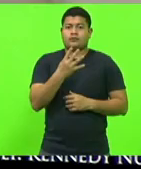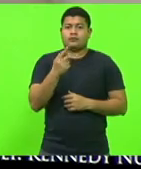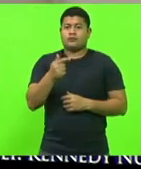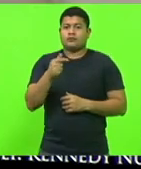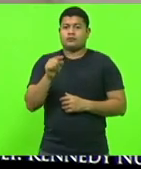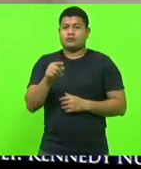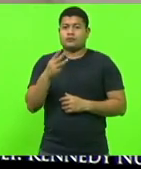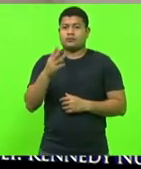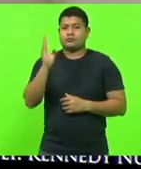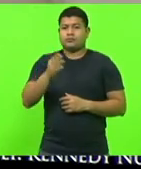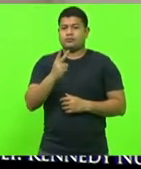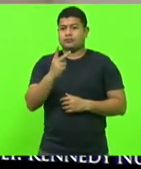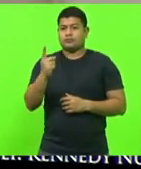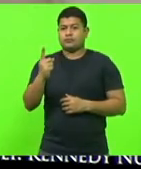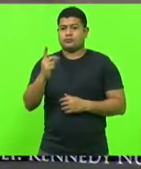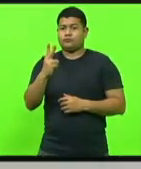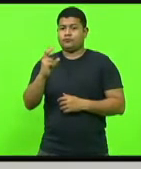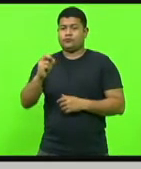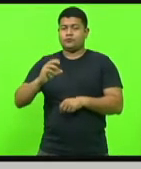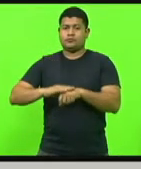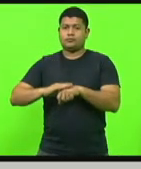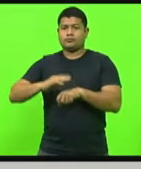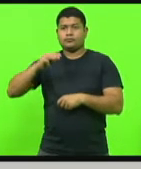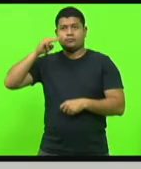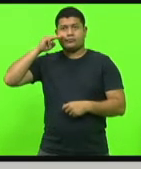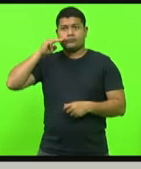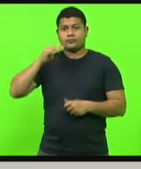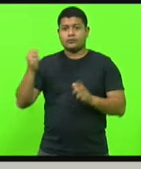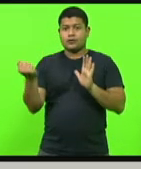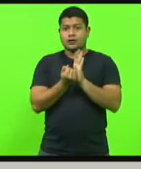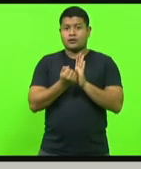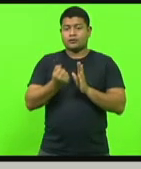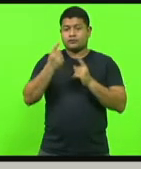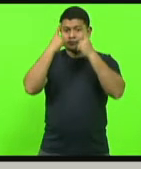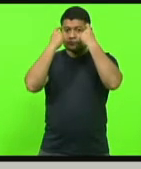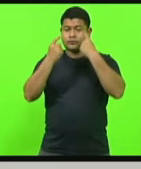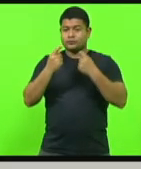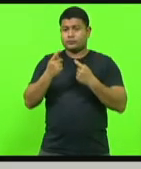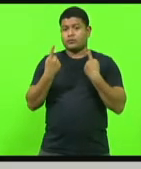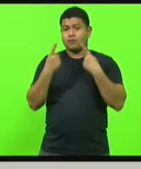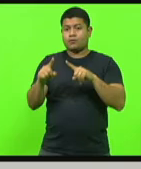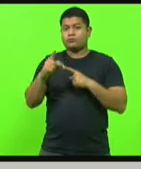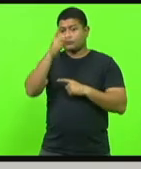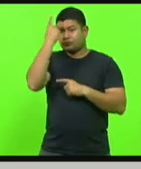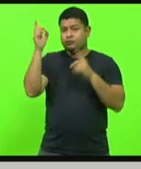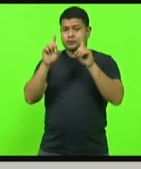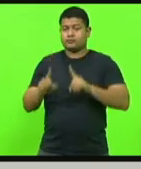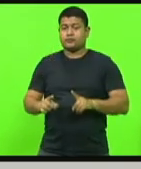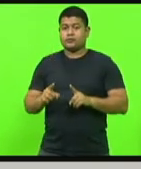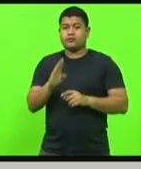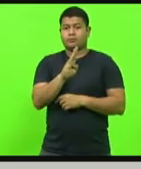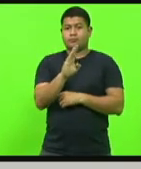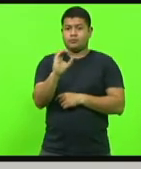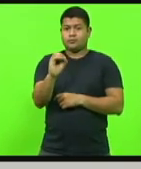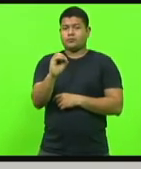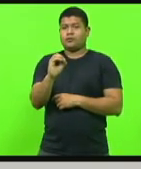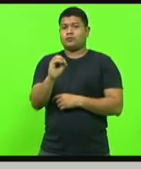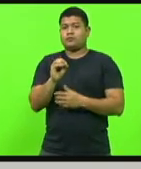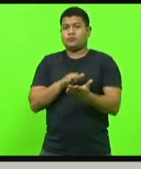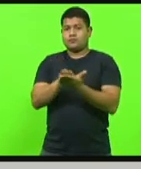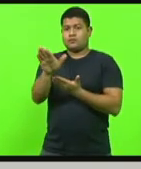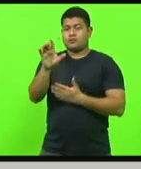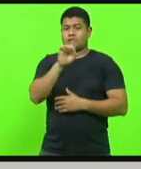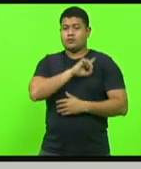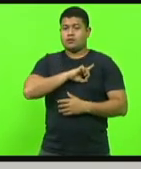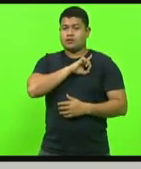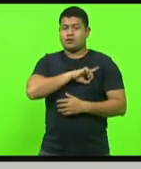deputada Marlene Fengler. Dispõe sobre o registro de violência contra pessoa com deficiência no boletim de ocorrência expedido pelas delegacias